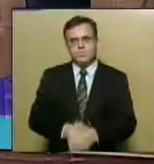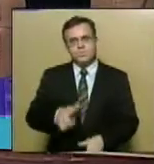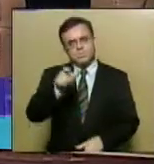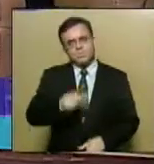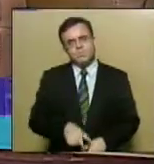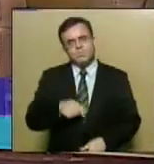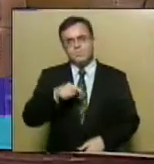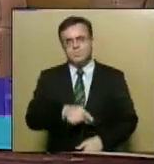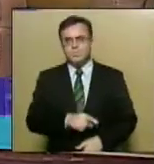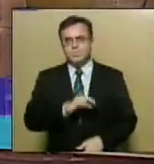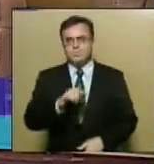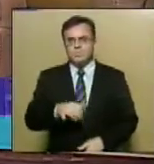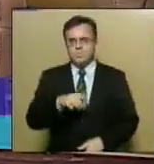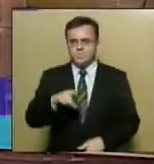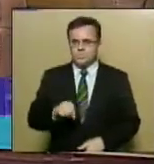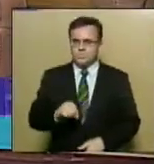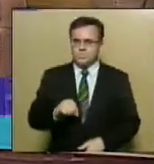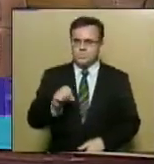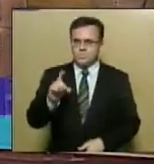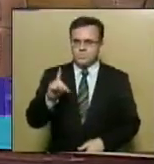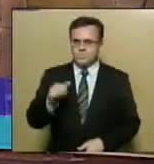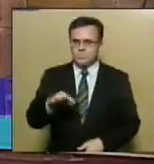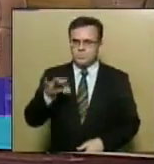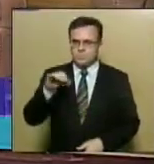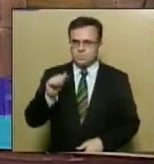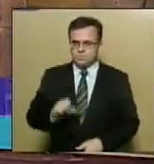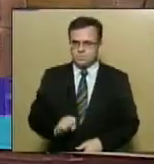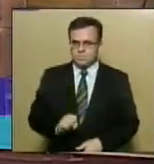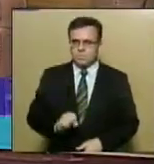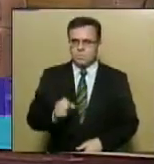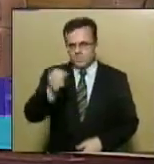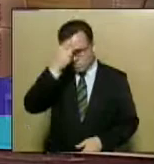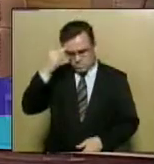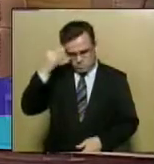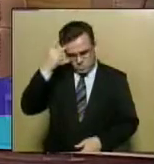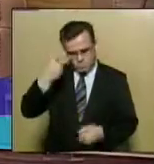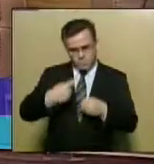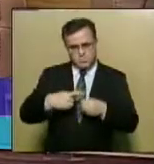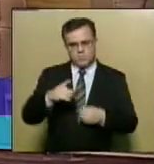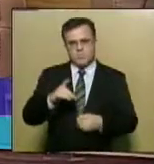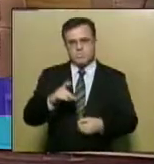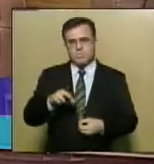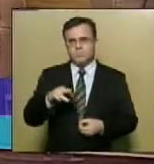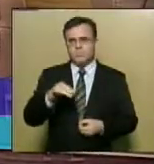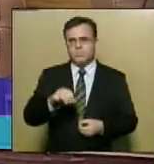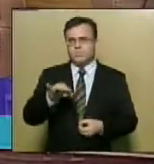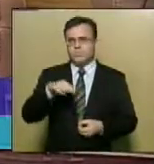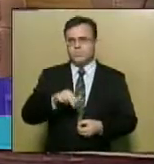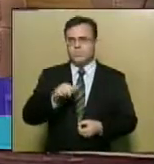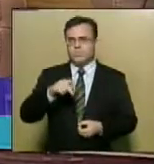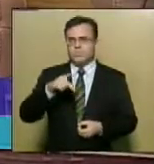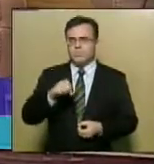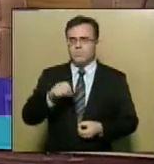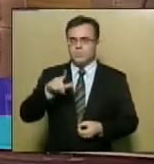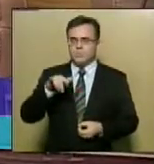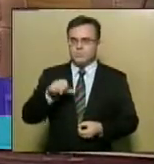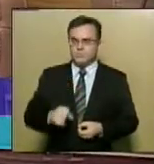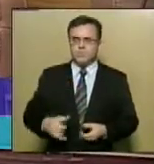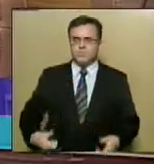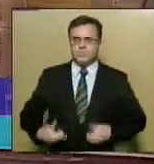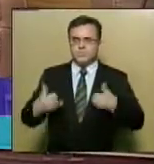excelentíssimo senhor João Dantas dos Santos, prefeito da cidade de Cristinápolis, pelo transcurso seu aniversário no dia de hoje.